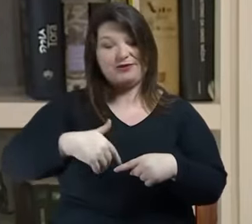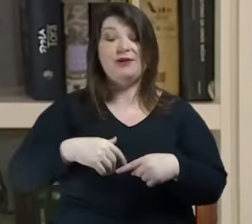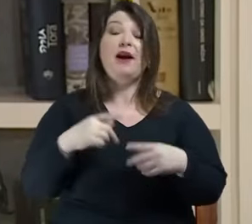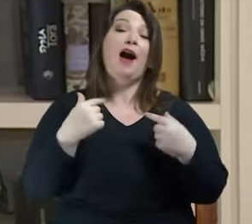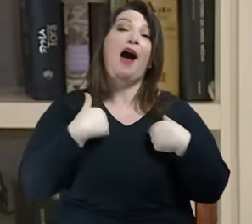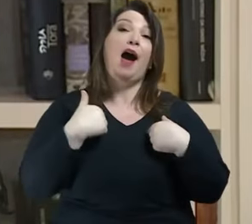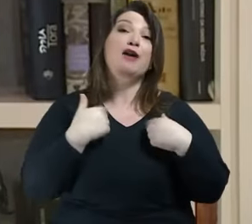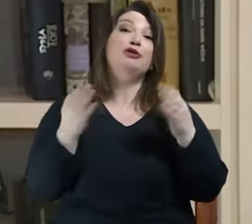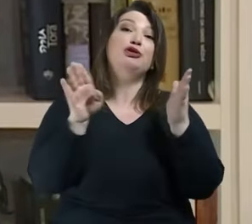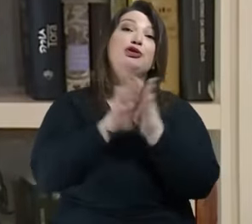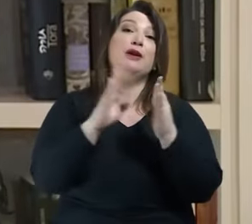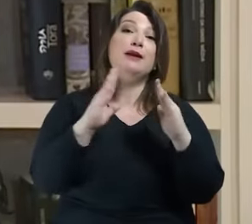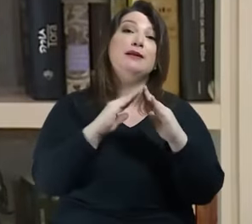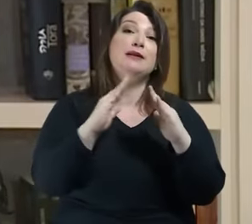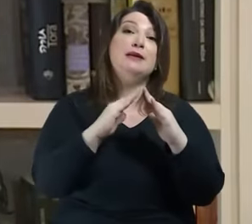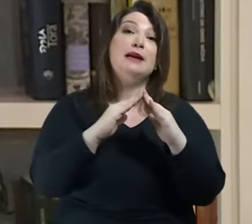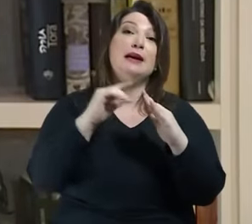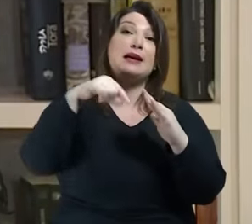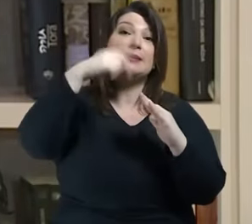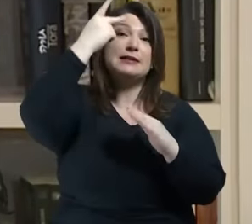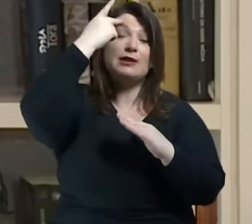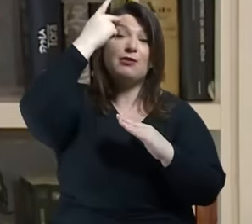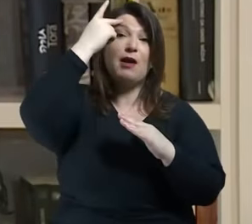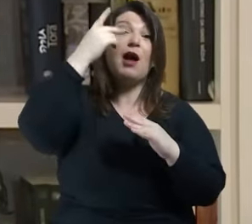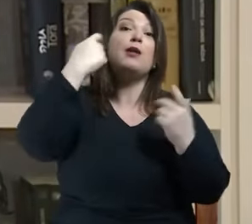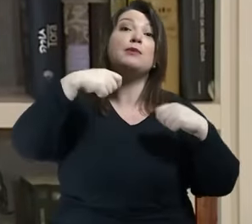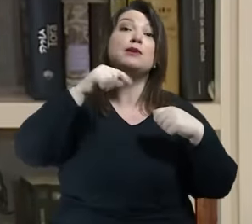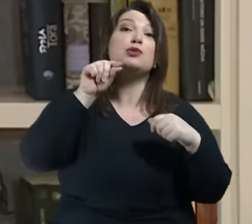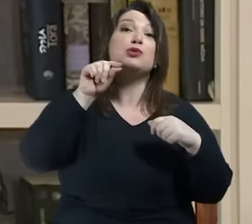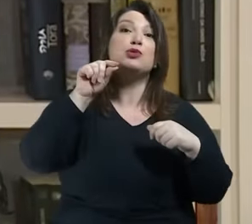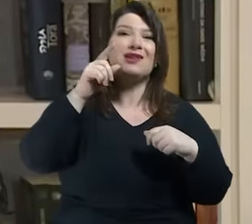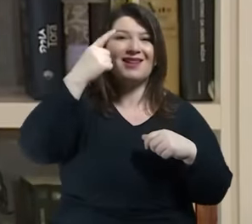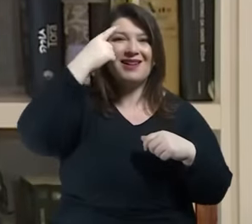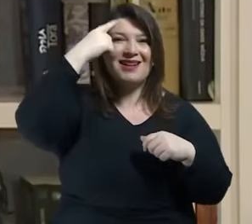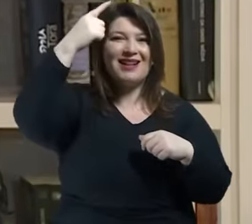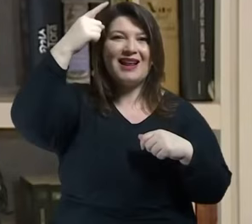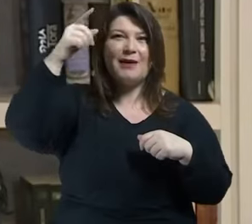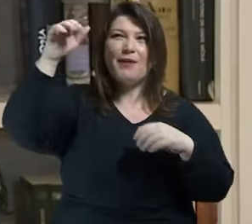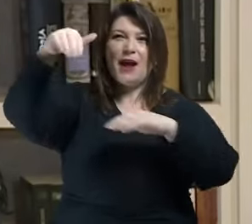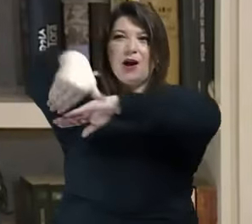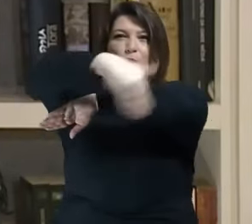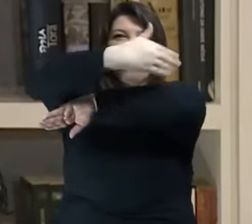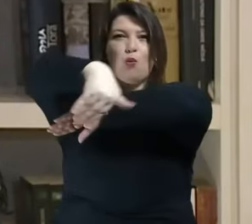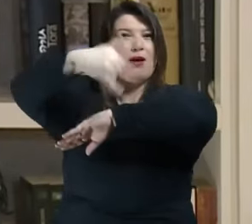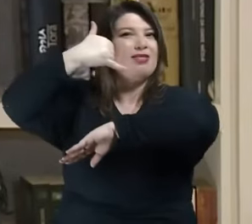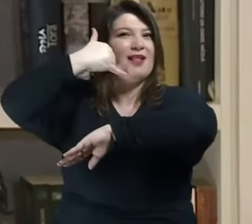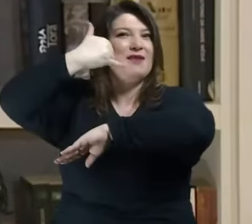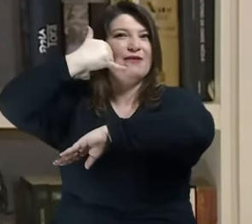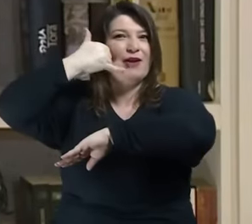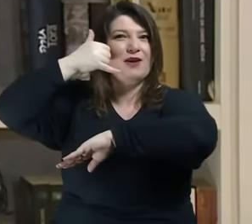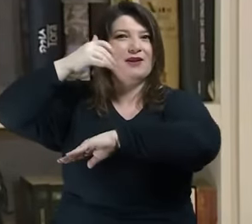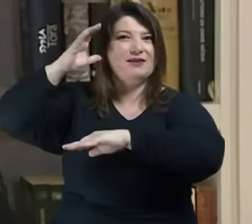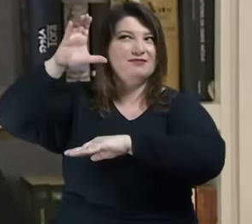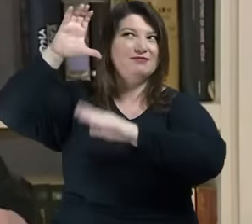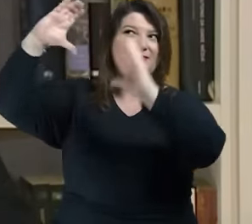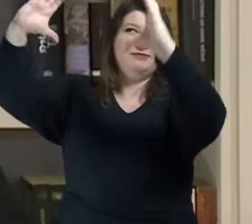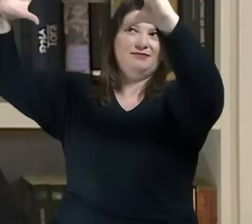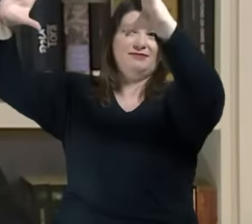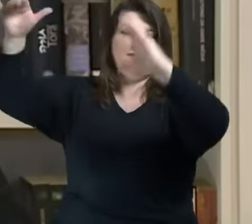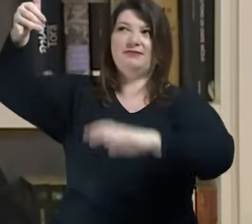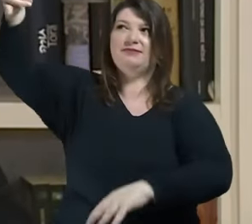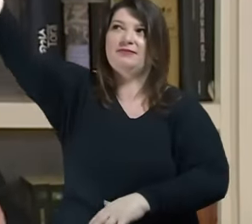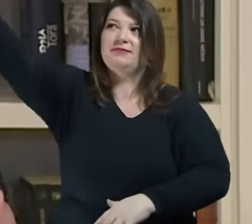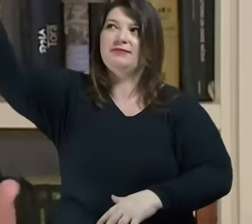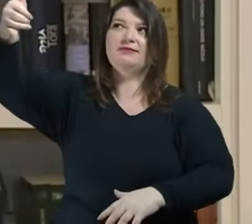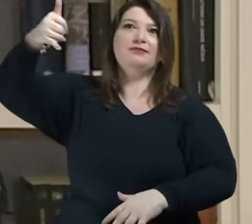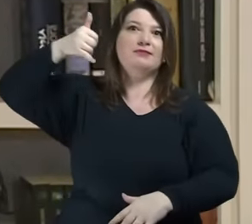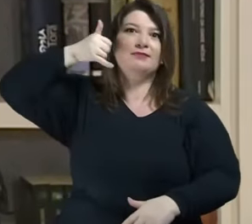meus pais e fazer uma ligação ou fazê-la a cobrar era muito mais trabalhoso porque eu tinha que me vestir sair de